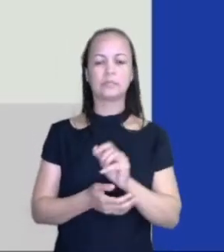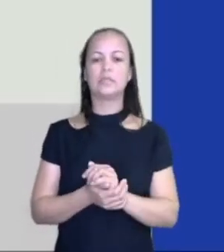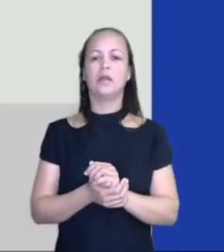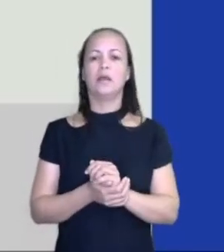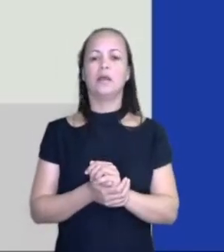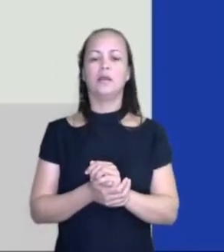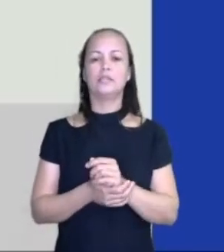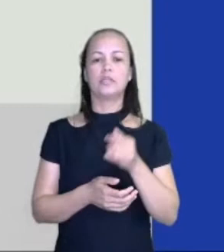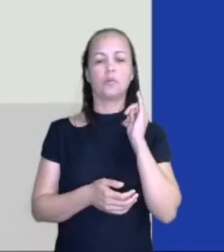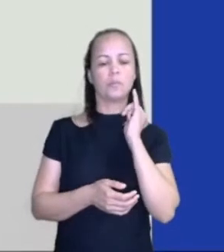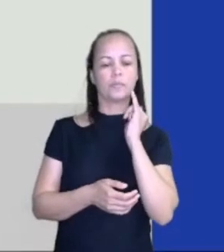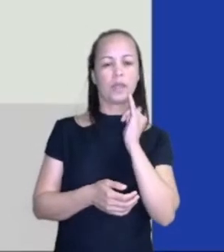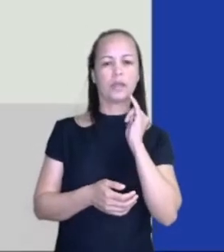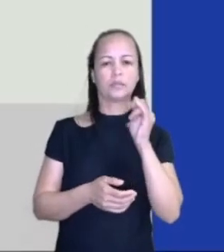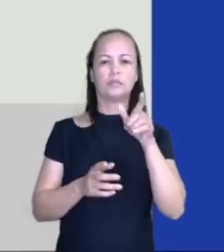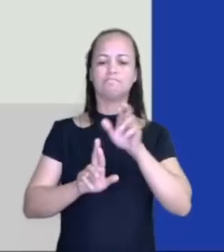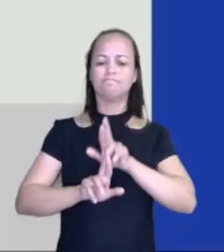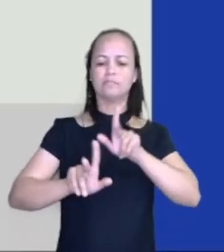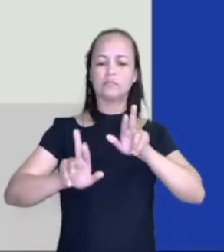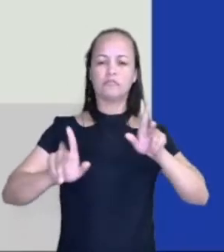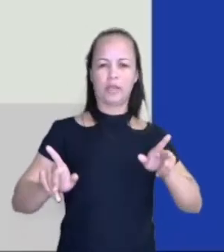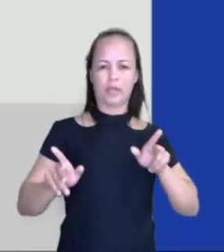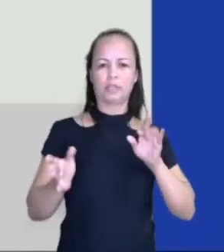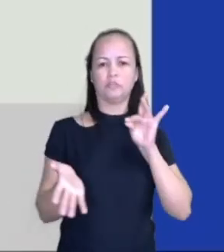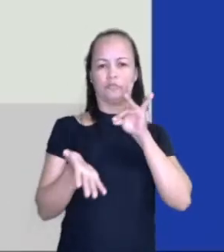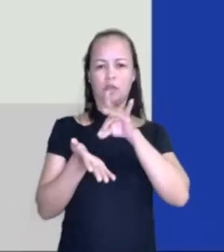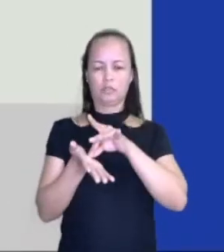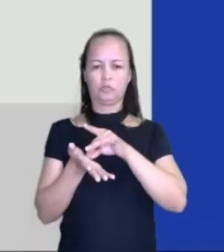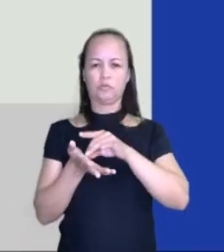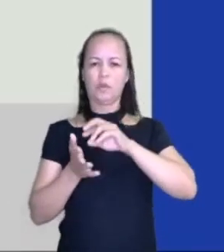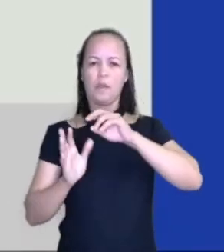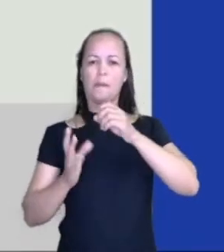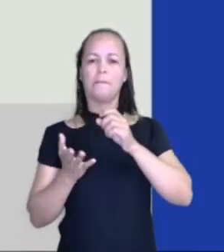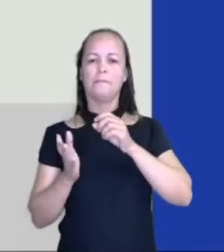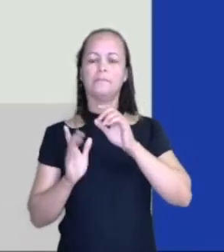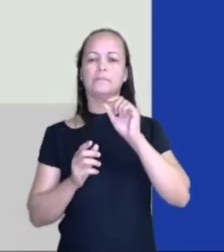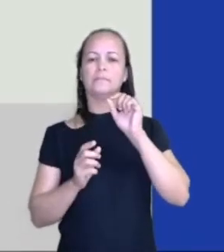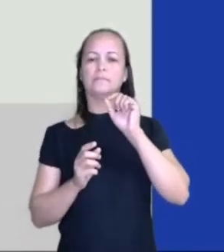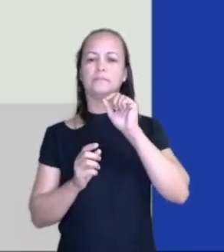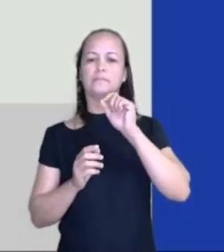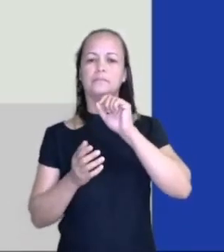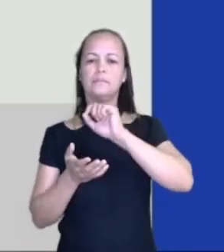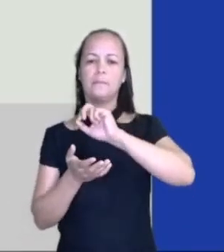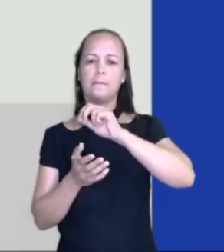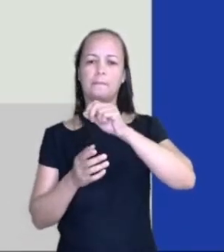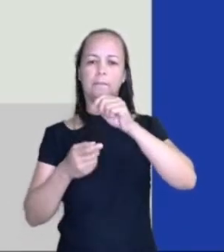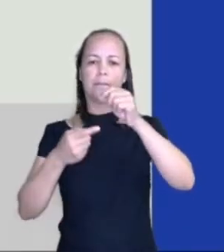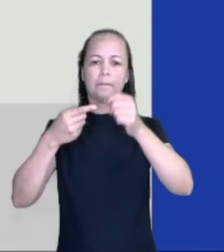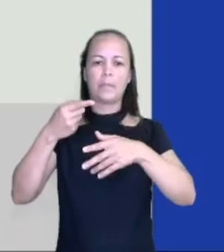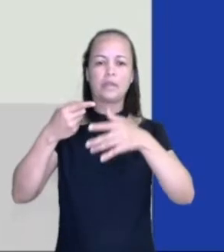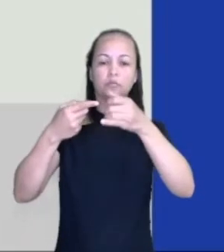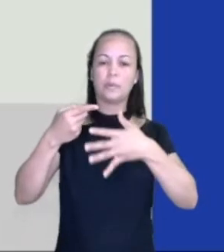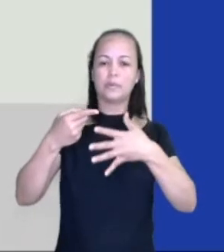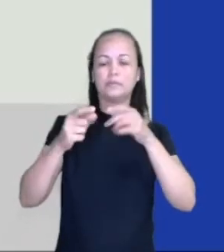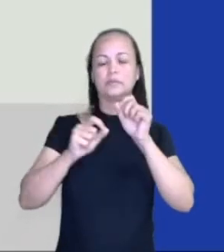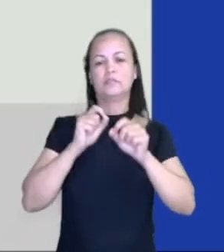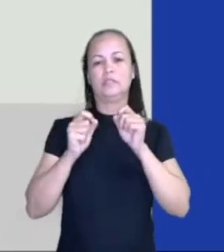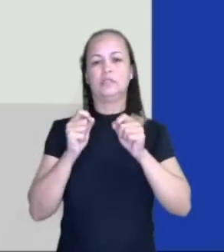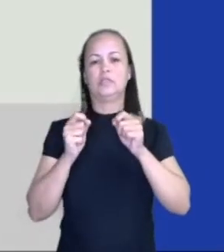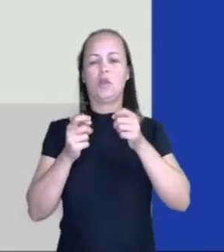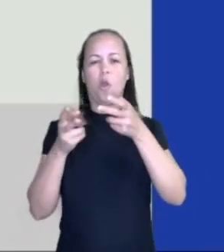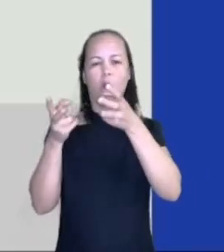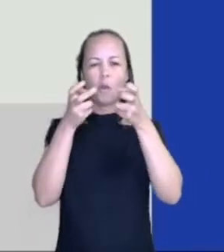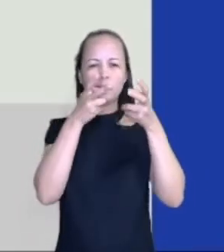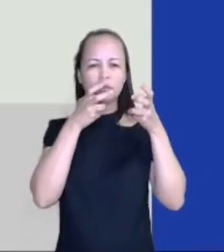relatar também os fados a partir de diferentes perspectivas. E que seriam essas? Observando os personagens